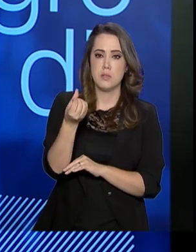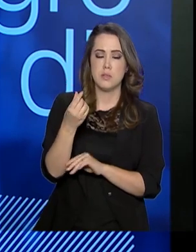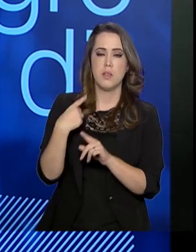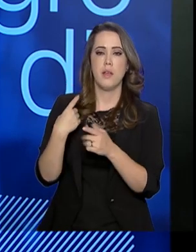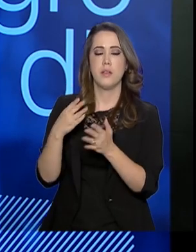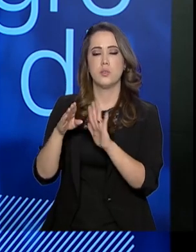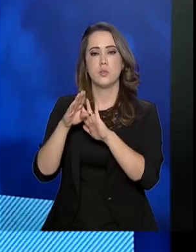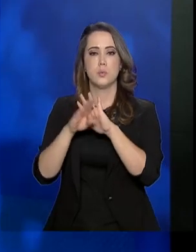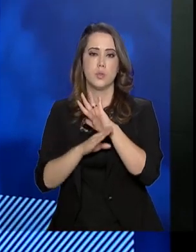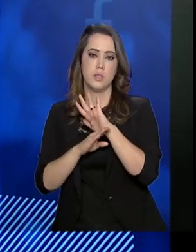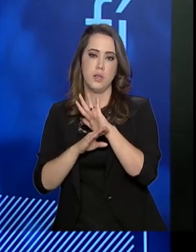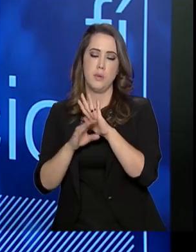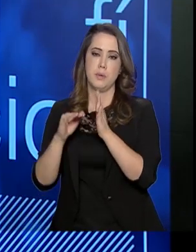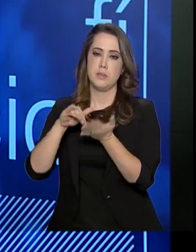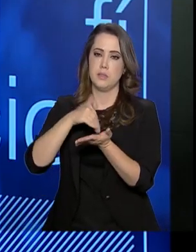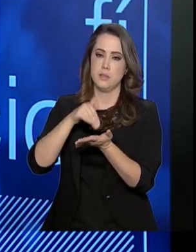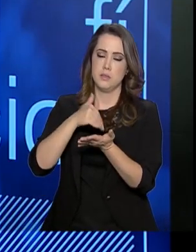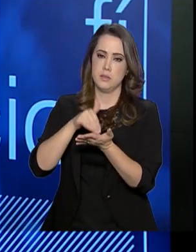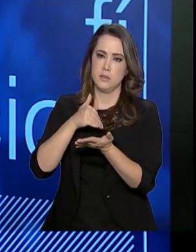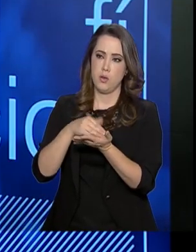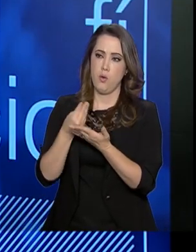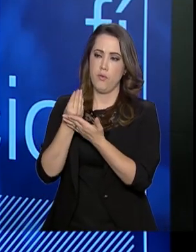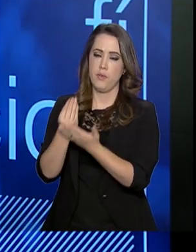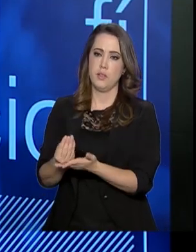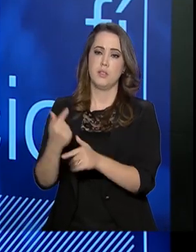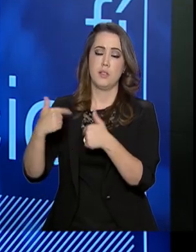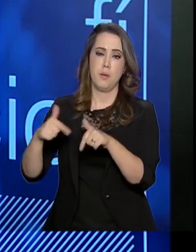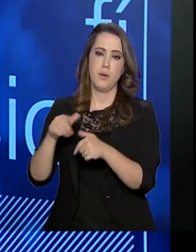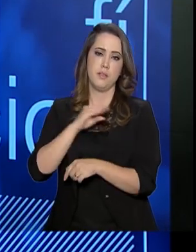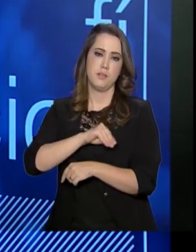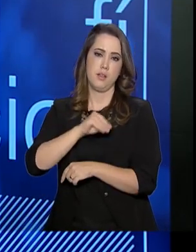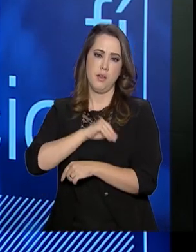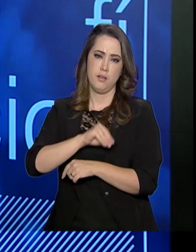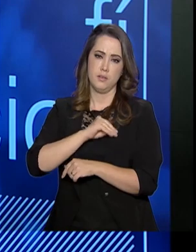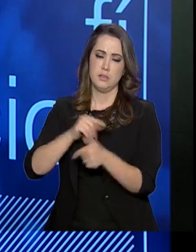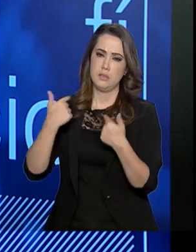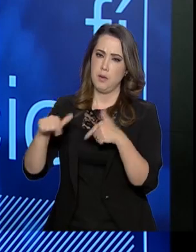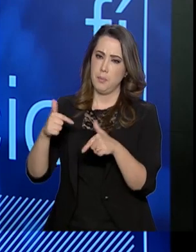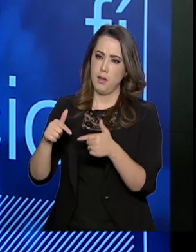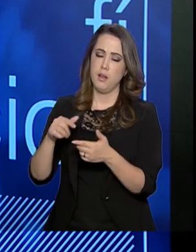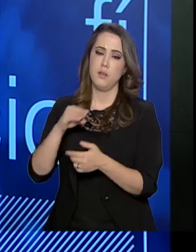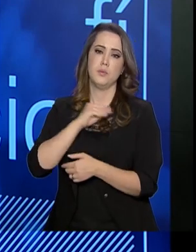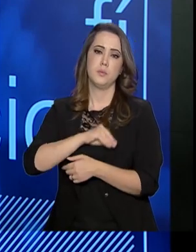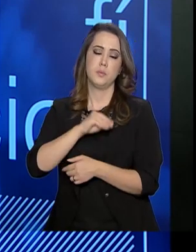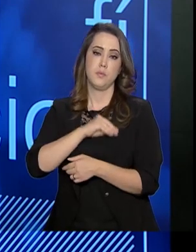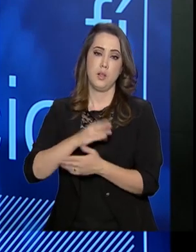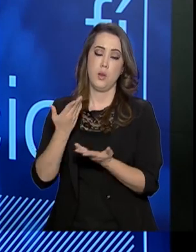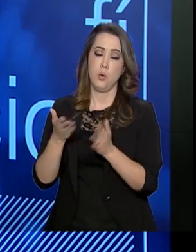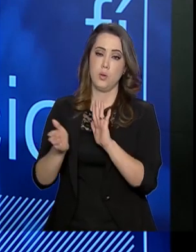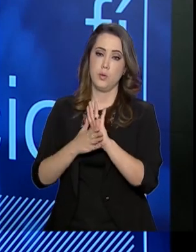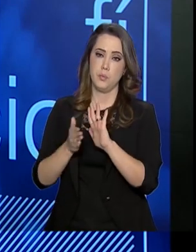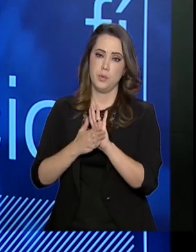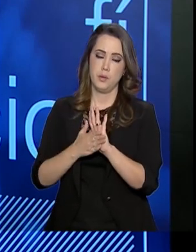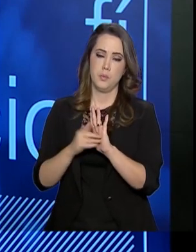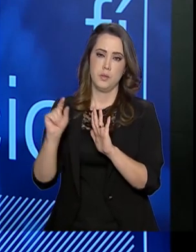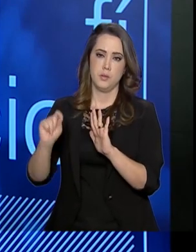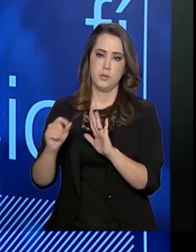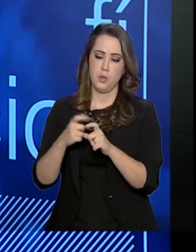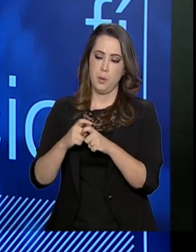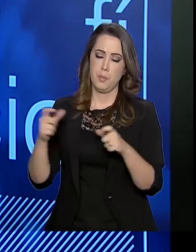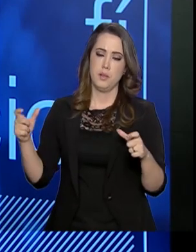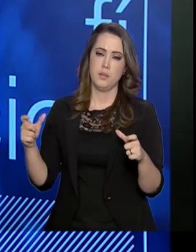para que a possa oferecer a esses jovens oportunidade de emprego e renda. Treinamento em emprego e renda. Agora com a proposta que